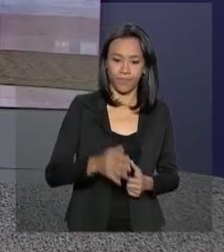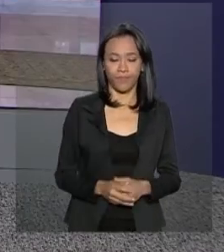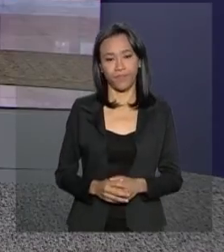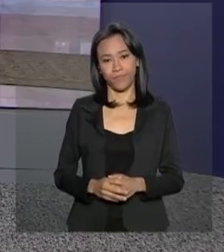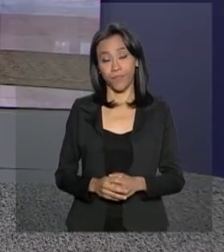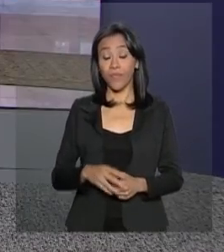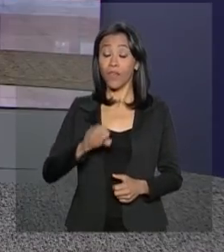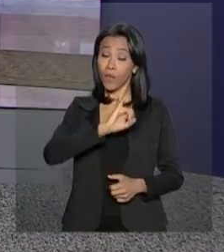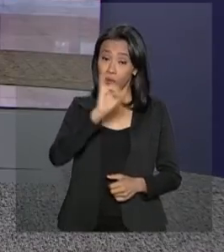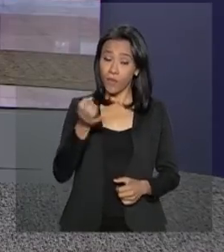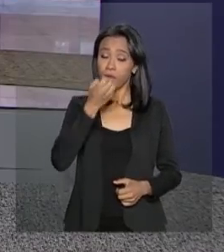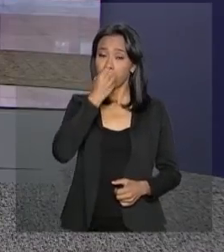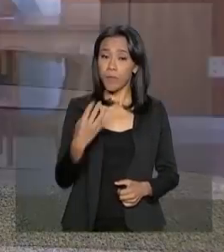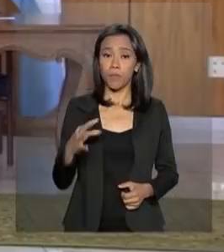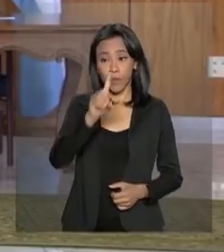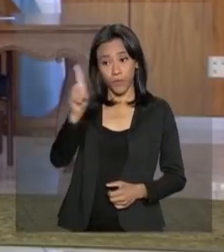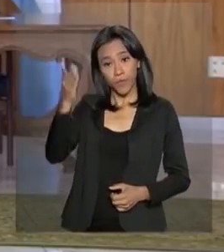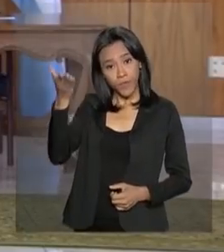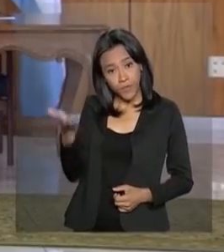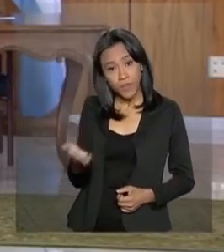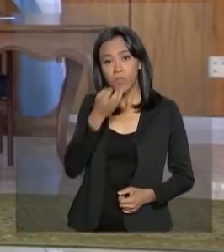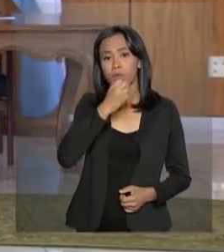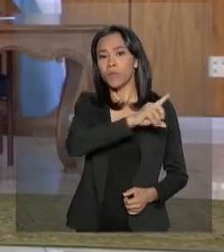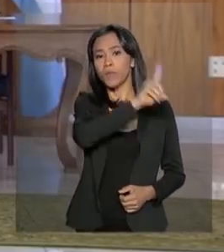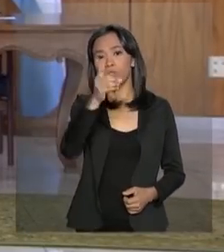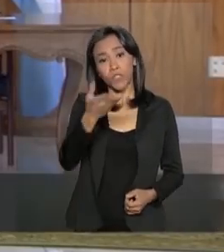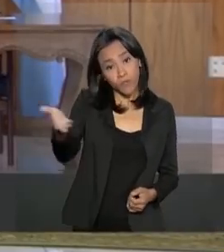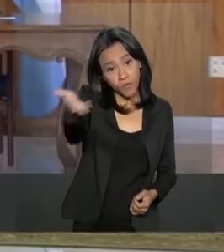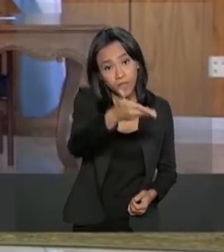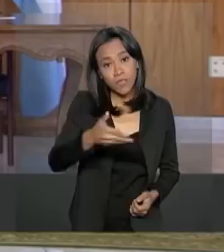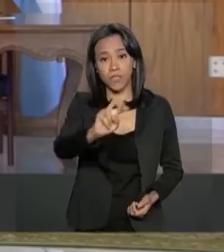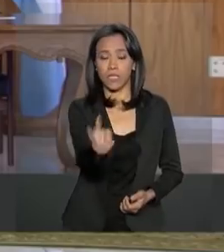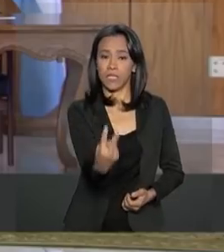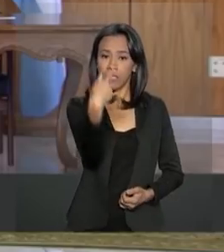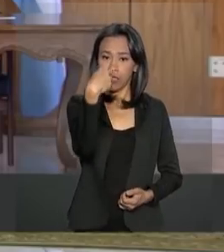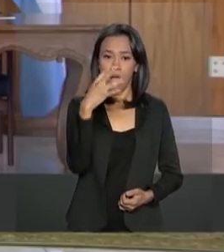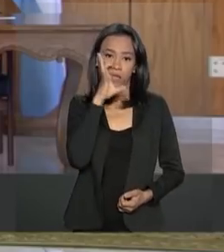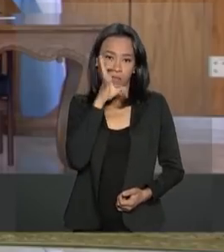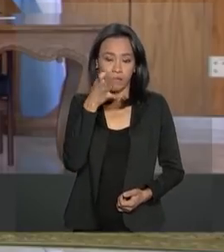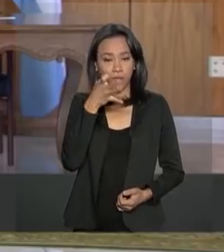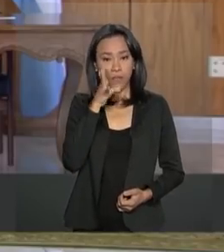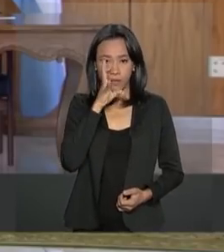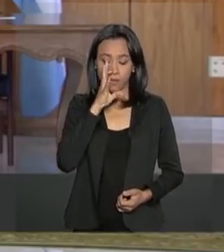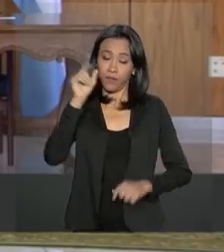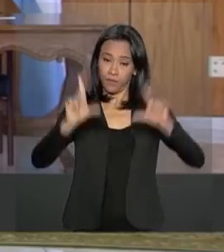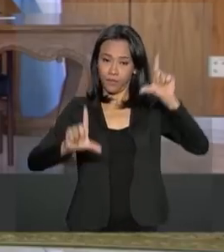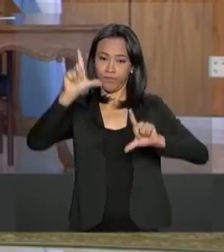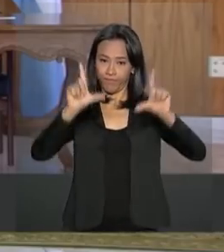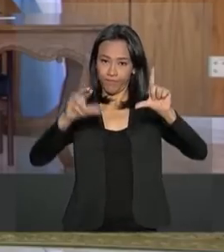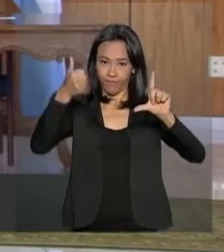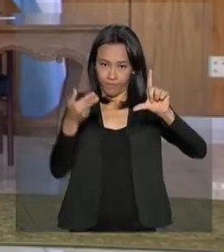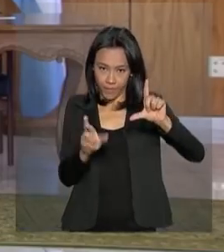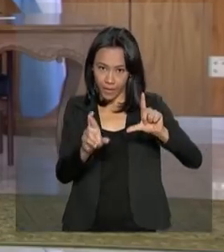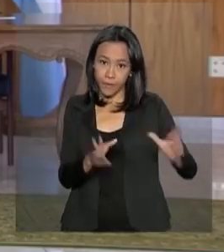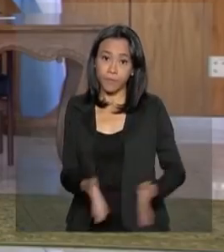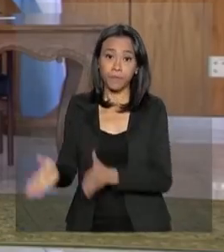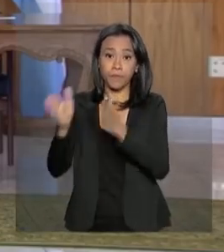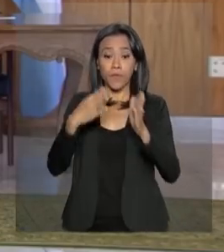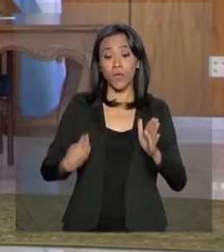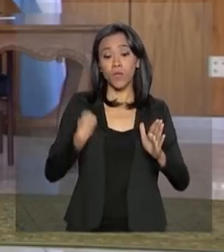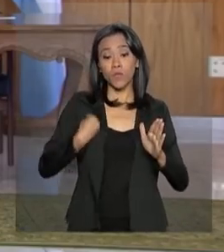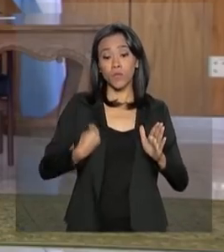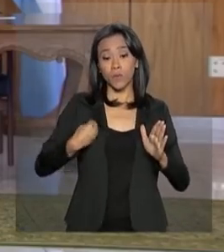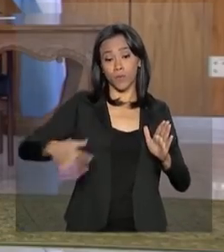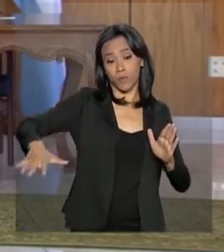Olá, Renata. Bom dia para você. Bom dia para você que acompanha a NBR e a TV do Governo Federal. Eu estou no Palácio do Planalto,